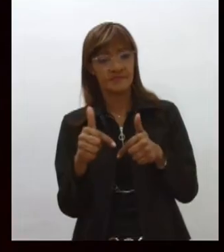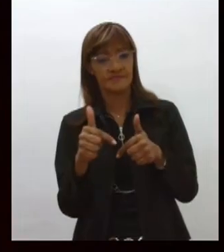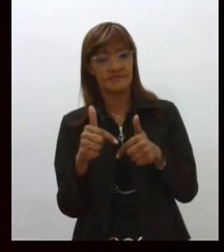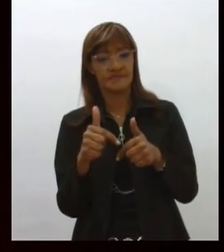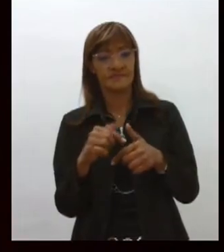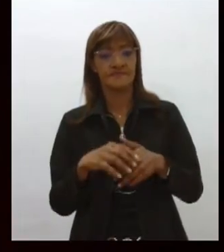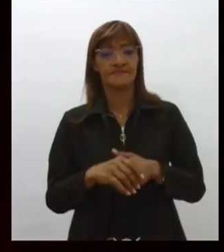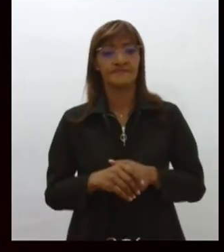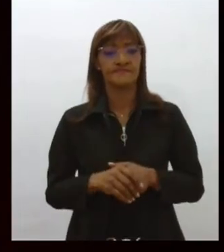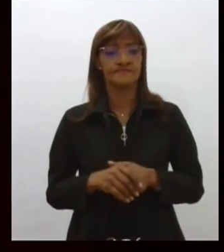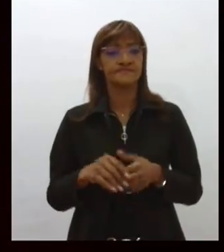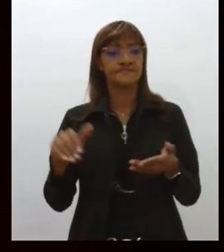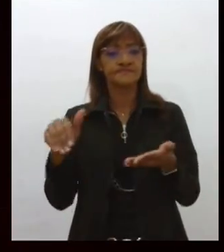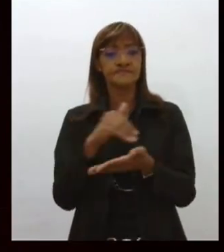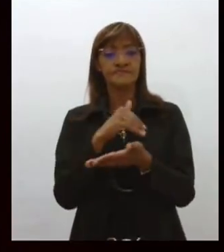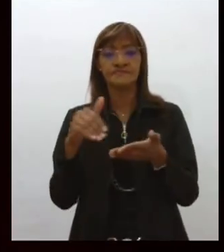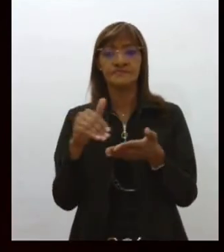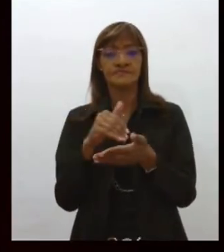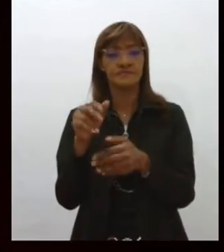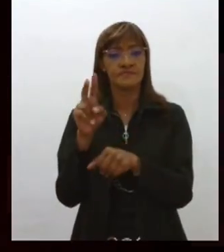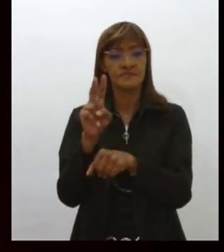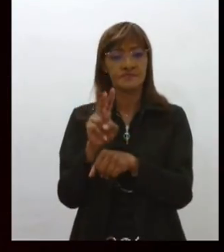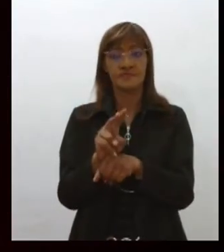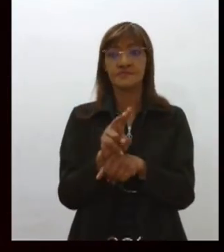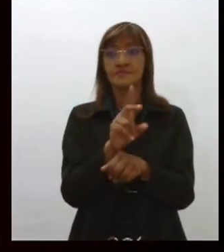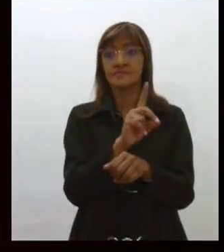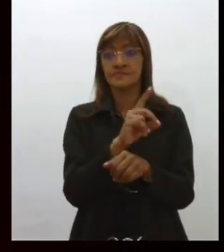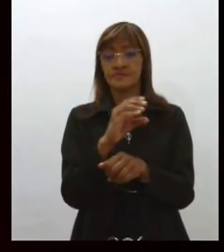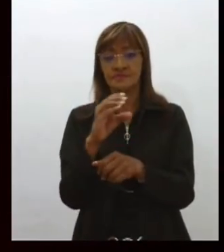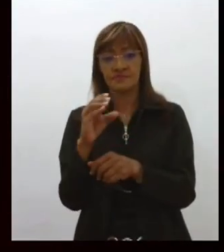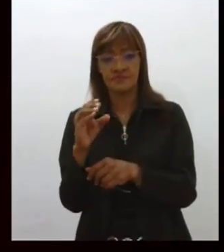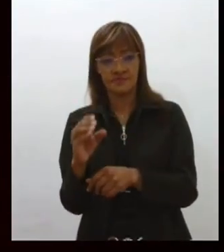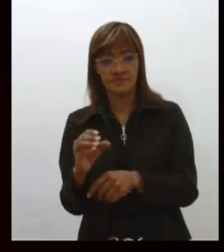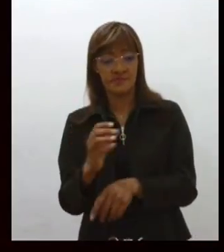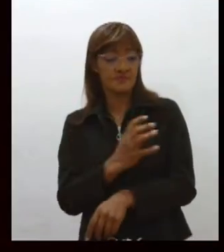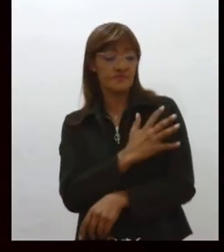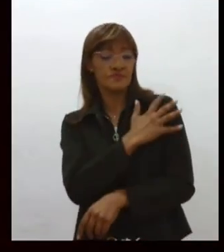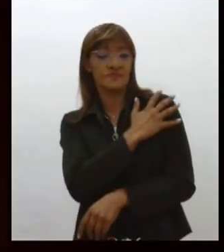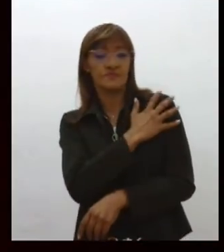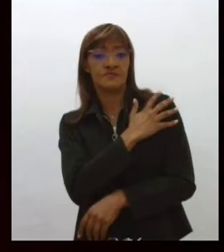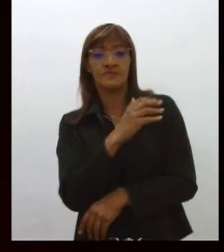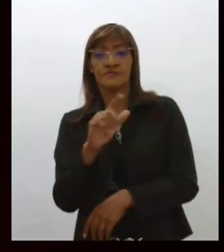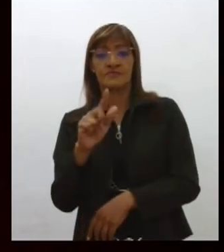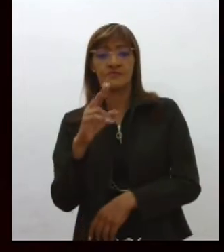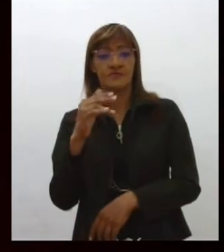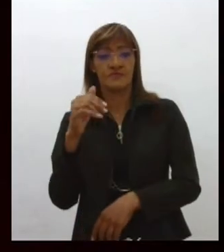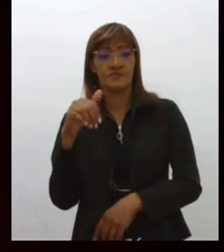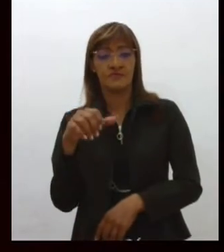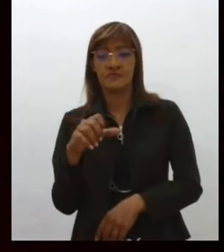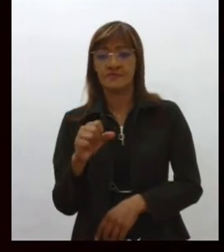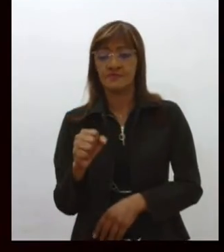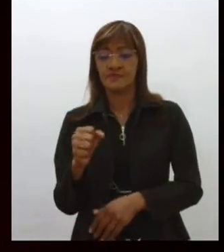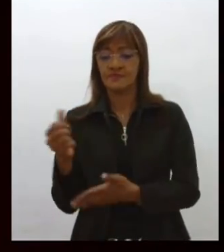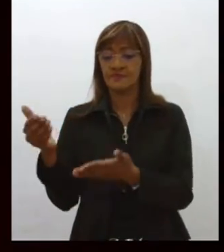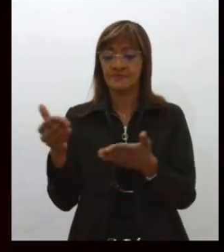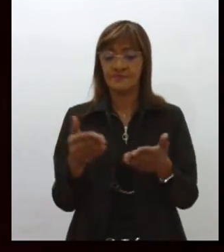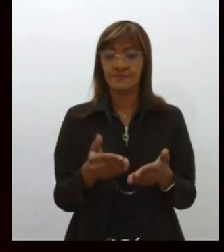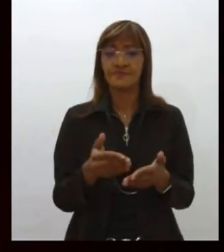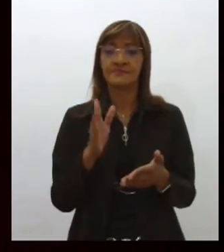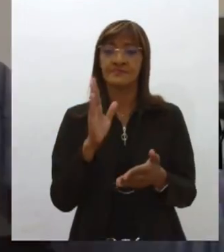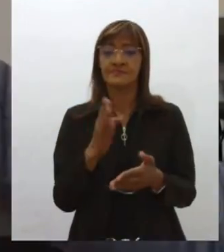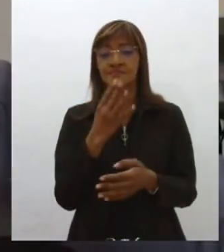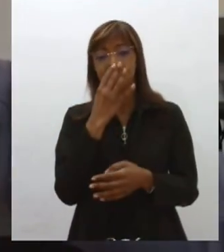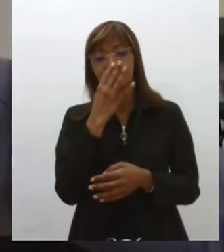secretário nacional de proteção e defesa civil, coronel Alexandre Lucas, veio a Sergipe para prestigiar as comemorações da entidade